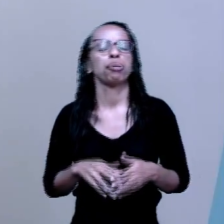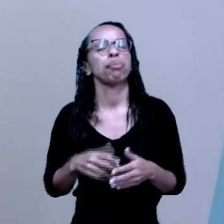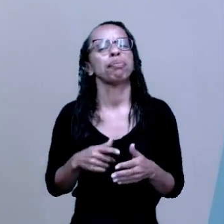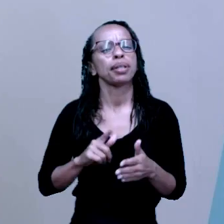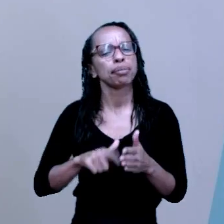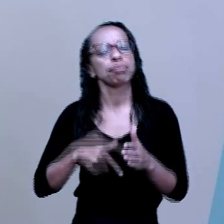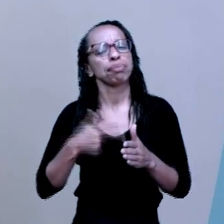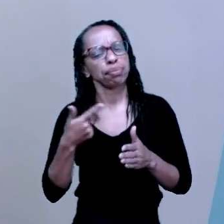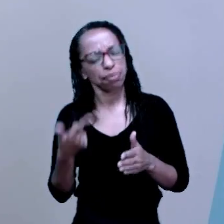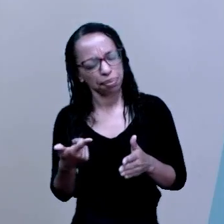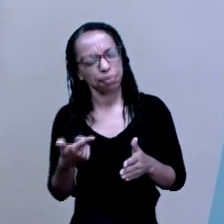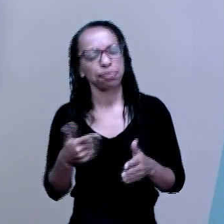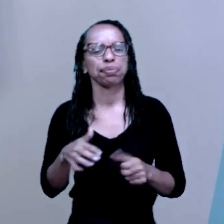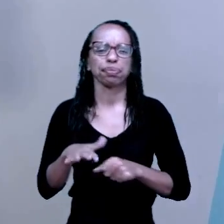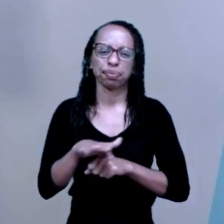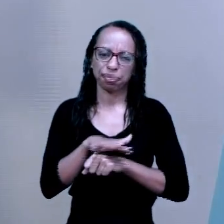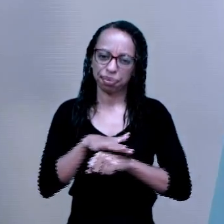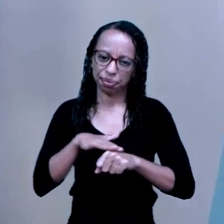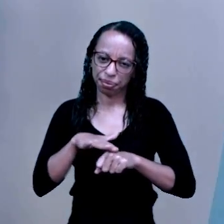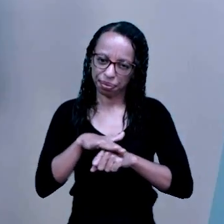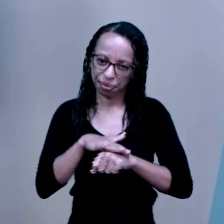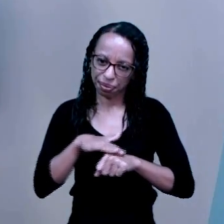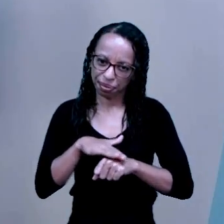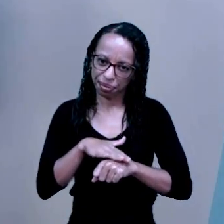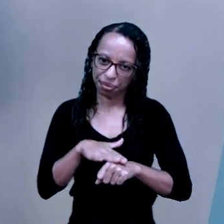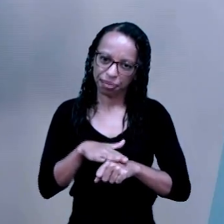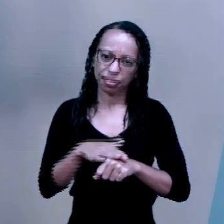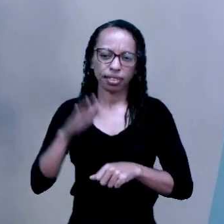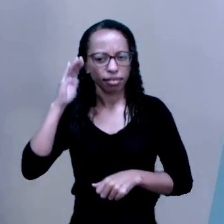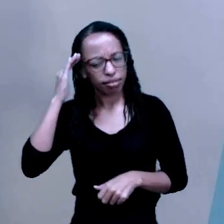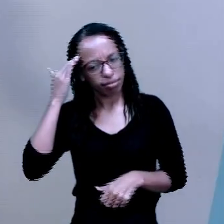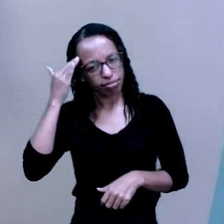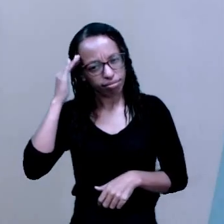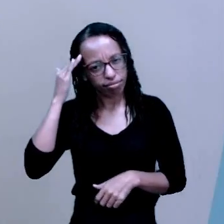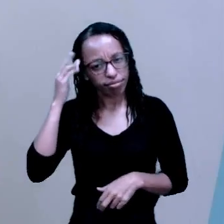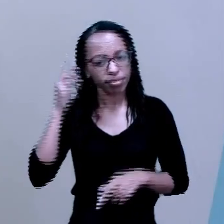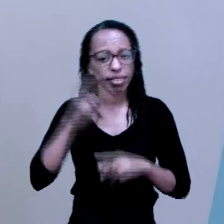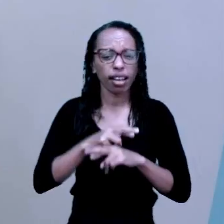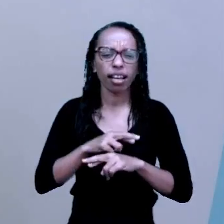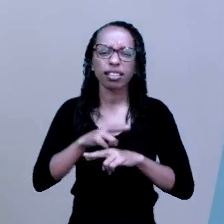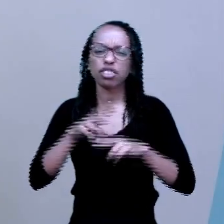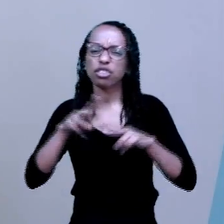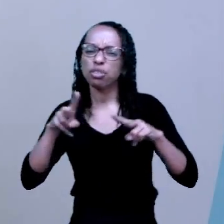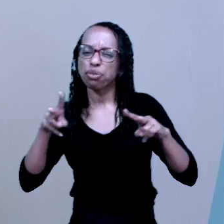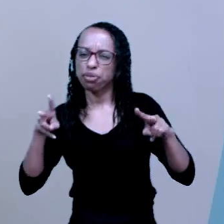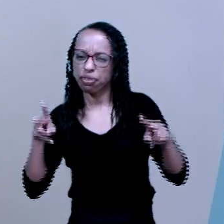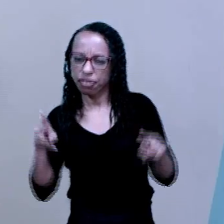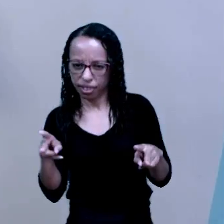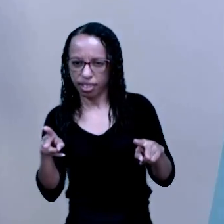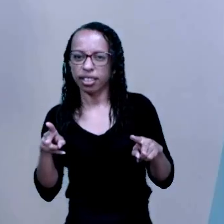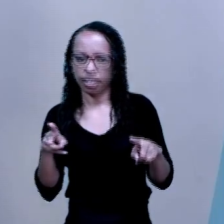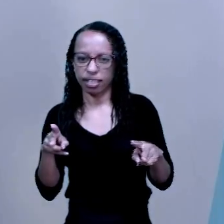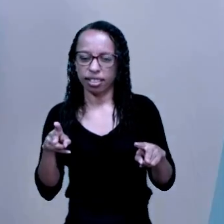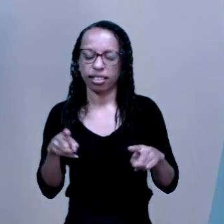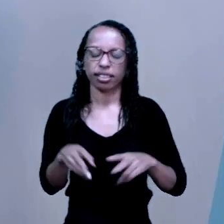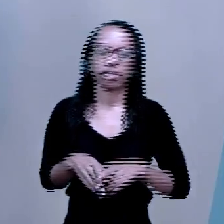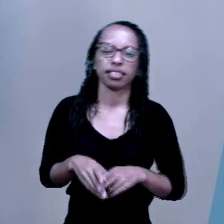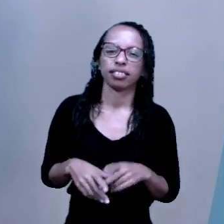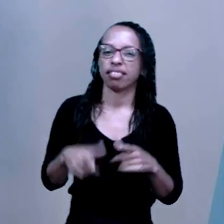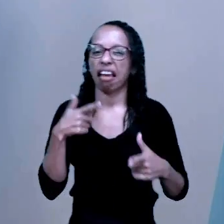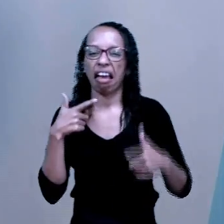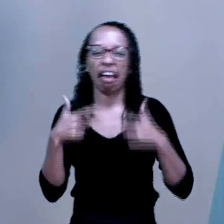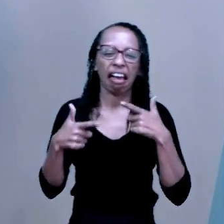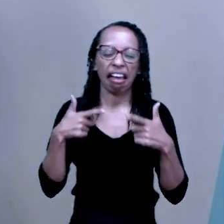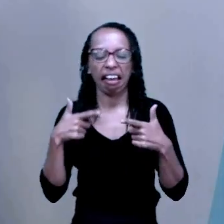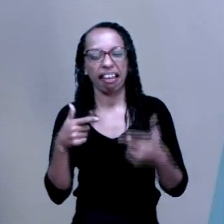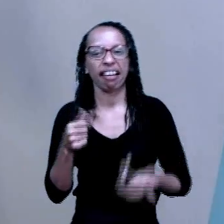vai já entender que esse humor é um pouco diferente dos comediantes, que falam uma piada e, no instante, a gente está rindo,